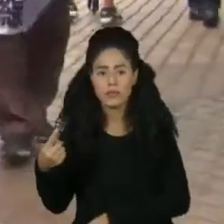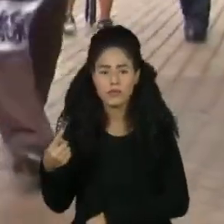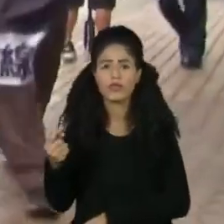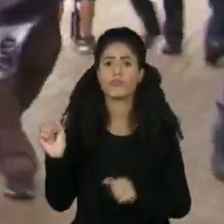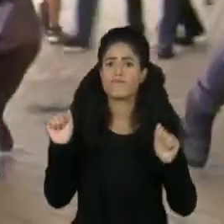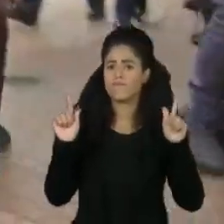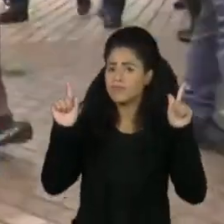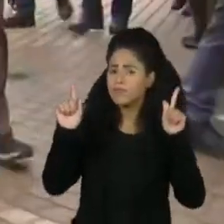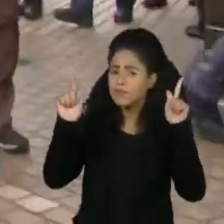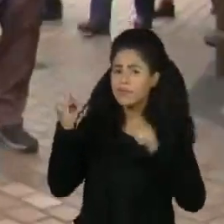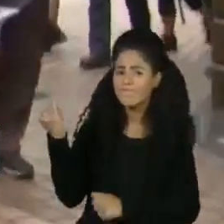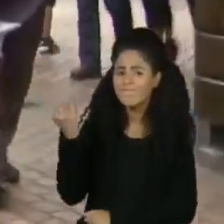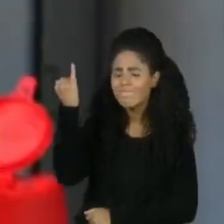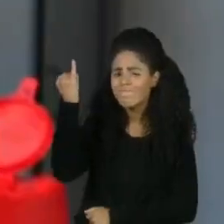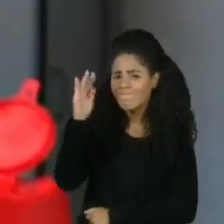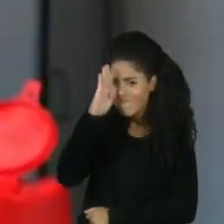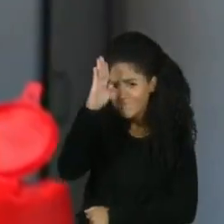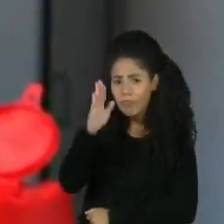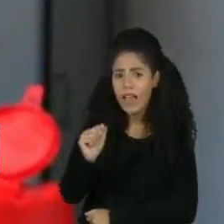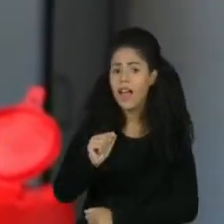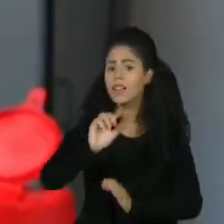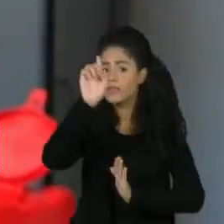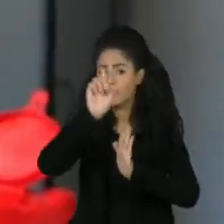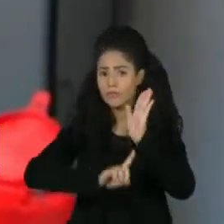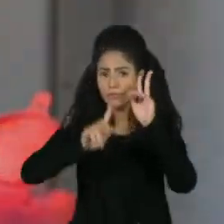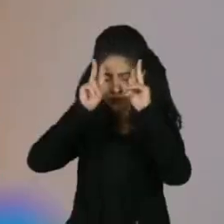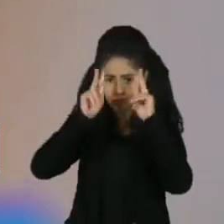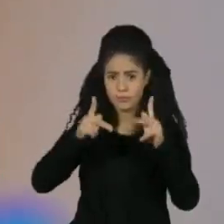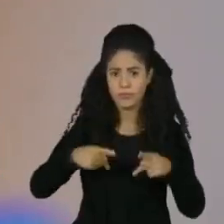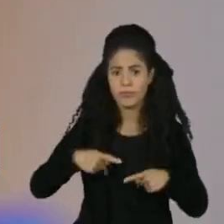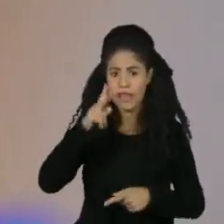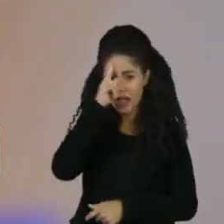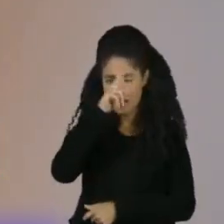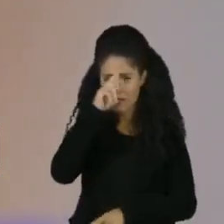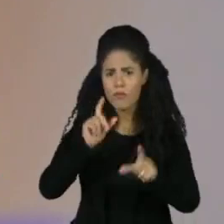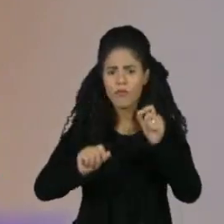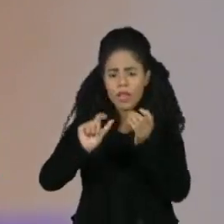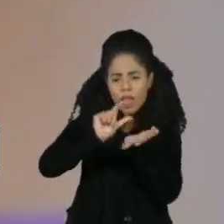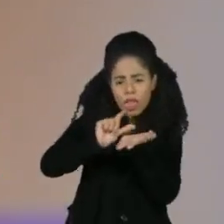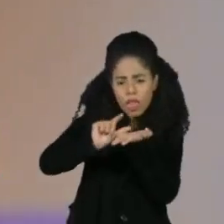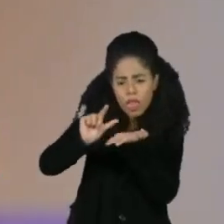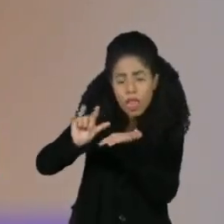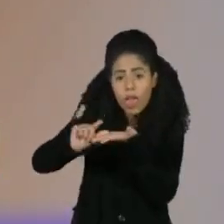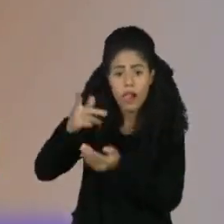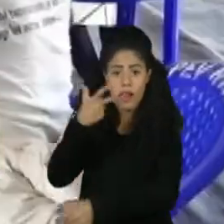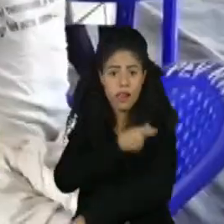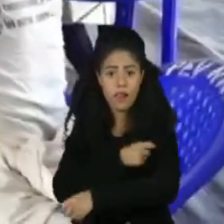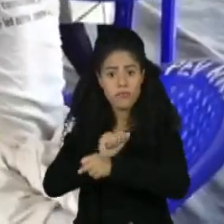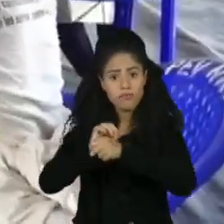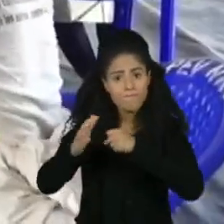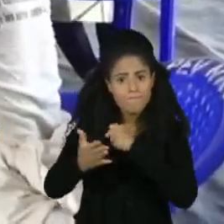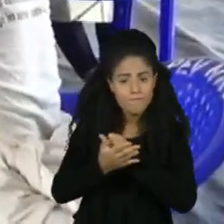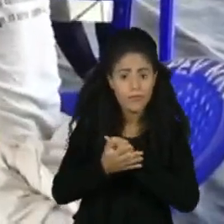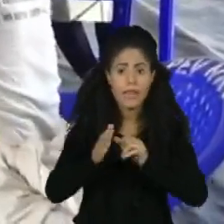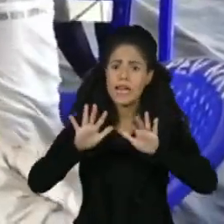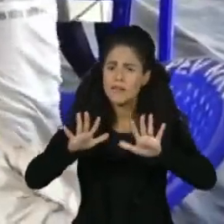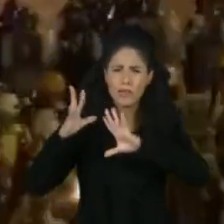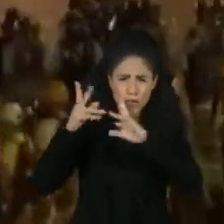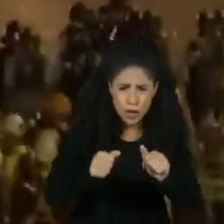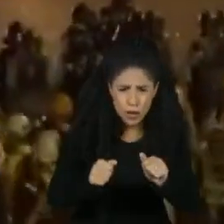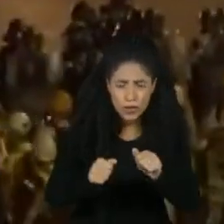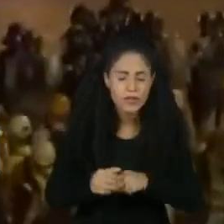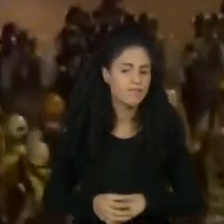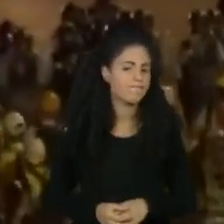importante em defesa dos direitos humanos, a entidade lembrou que as vacinas contra a covid-19 chegaram, mas não para todos.